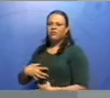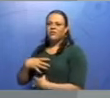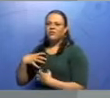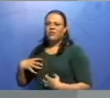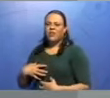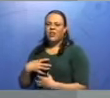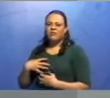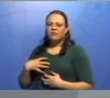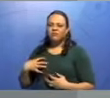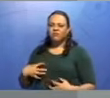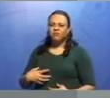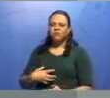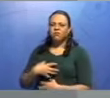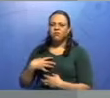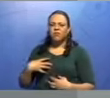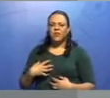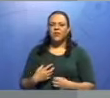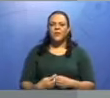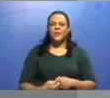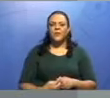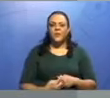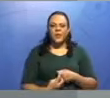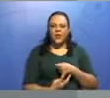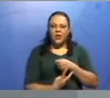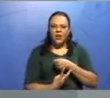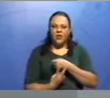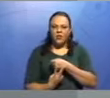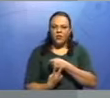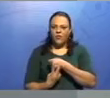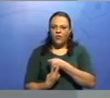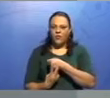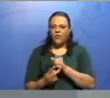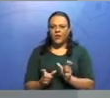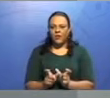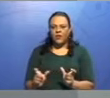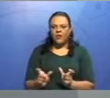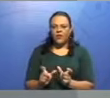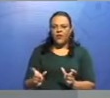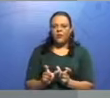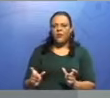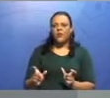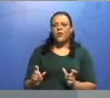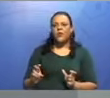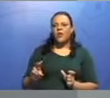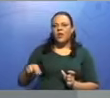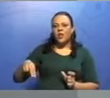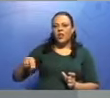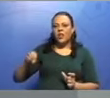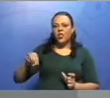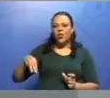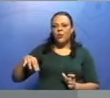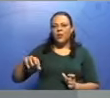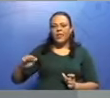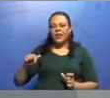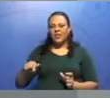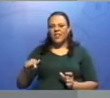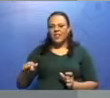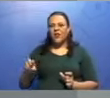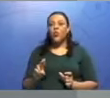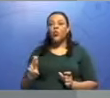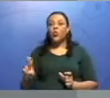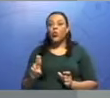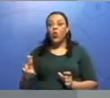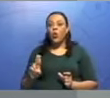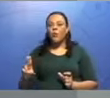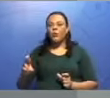frase, certo? Portanto, eu tenho um predicado nominal e a parte mais importante é o chateado e não o verbo. Já pensou, se ele fosse a parte mais